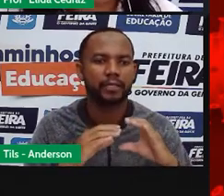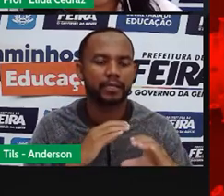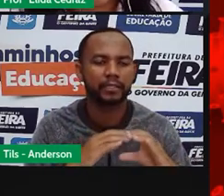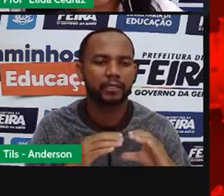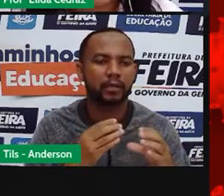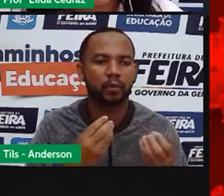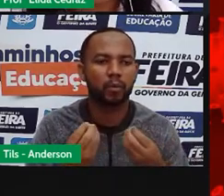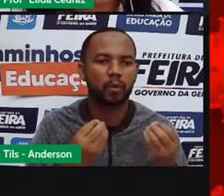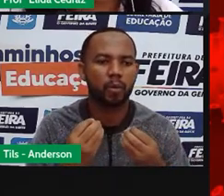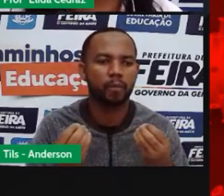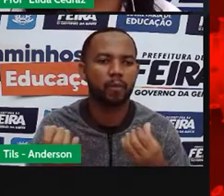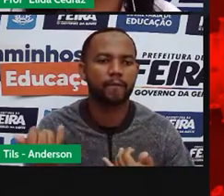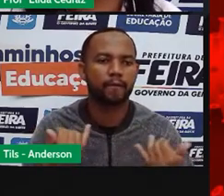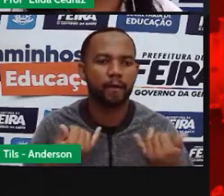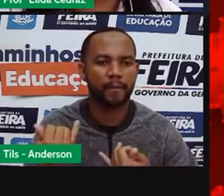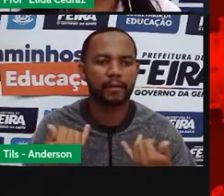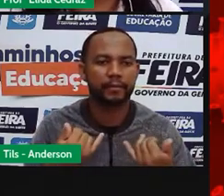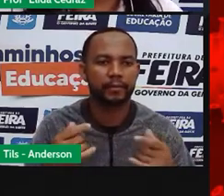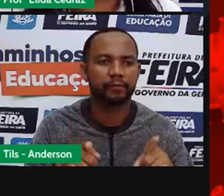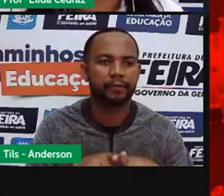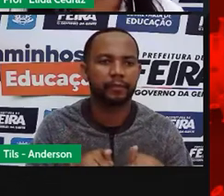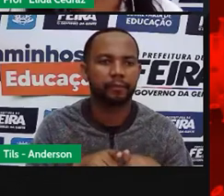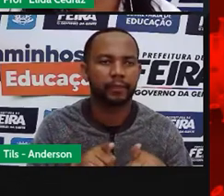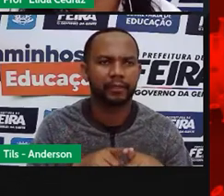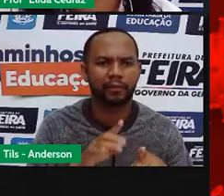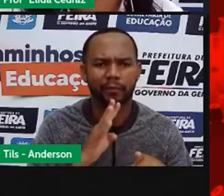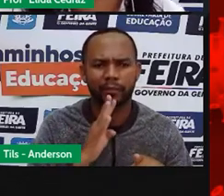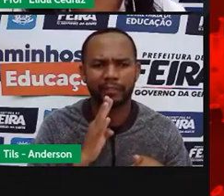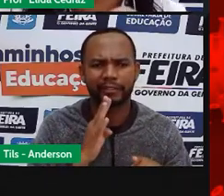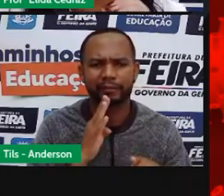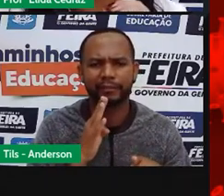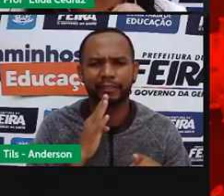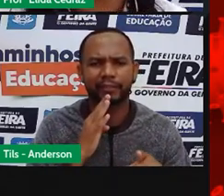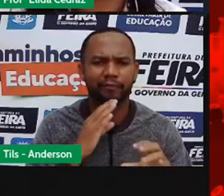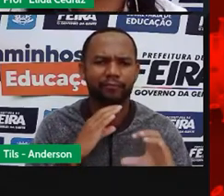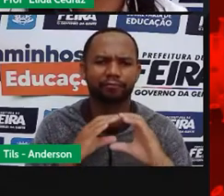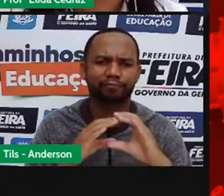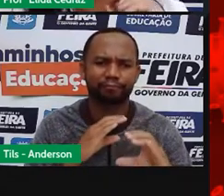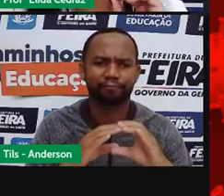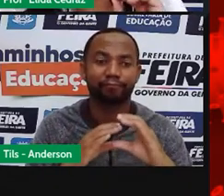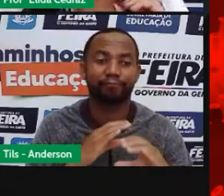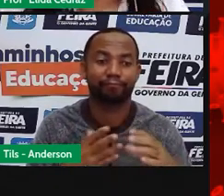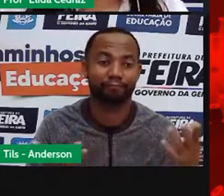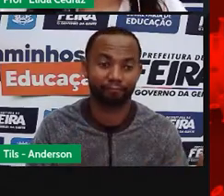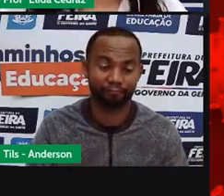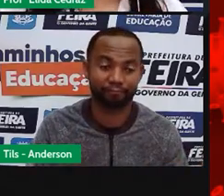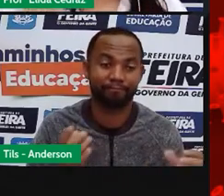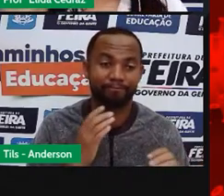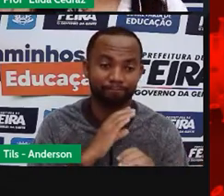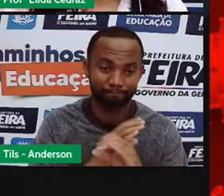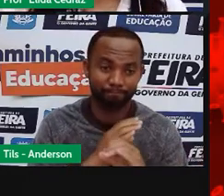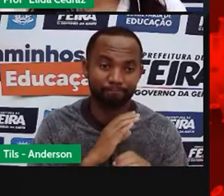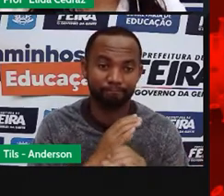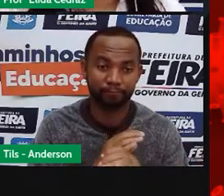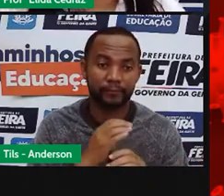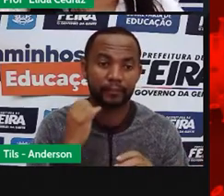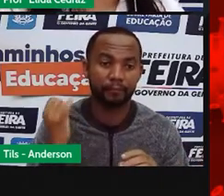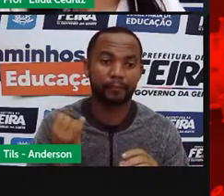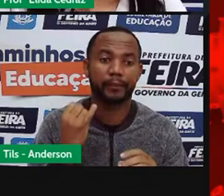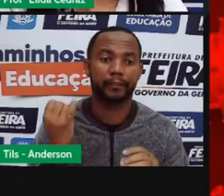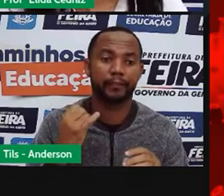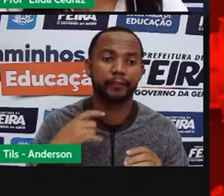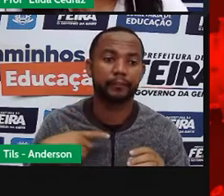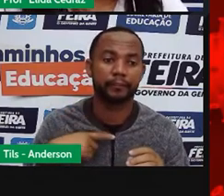é levar uma informação. É difundir um conhecimento, a informação, que ela chegue na mão do leitor